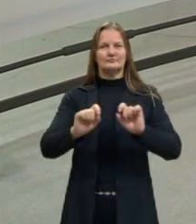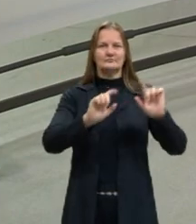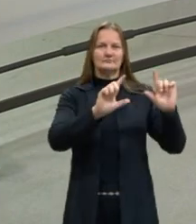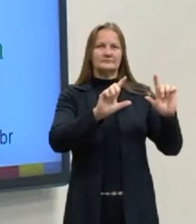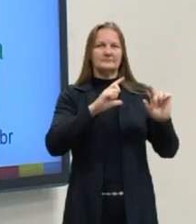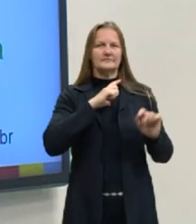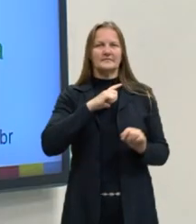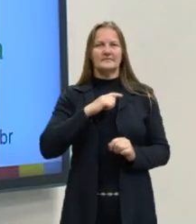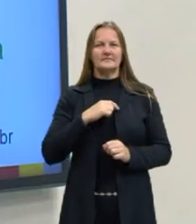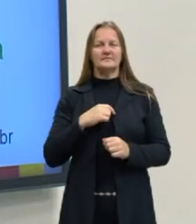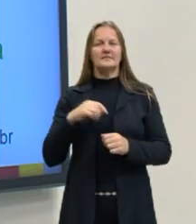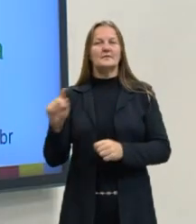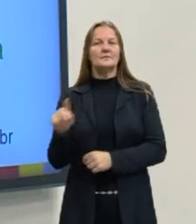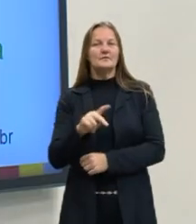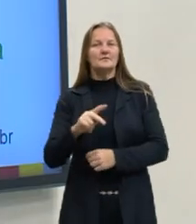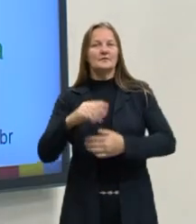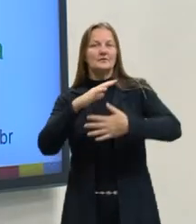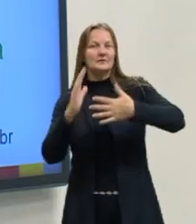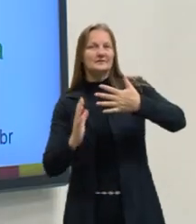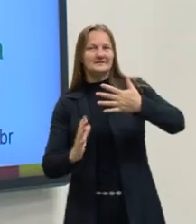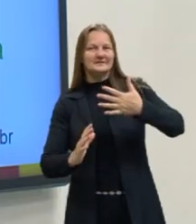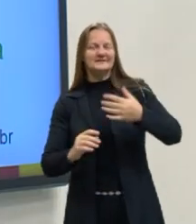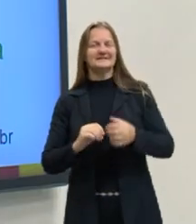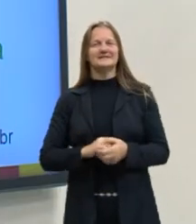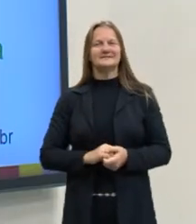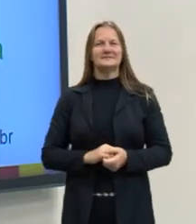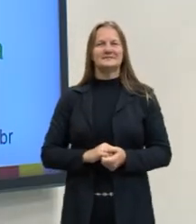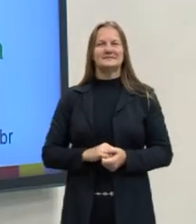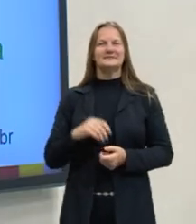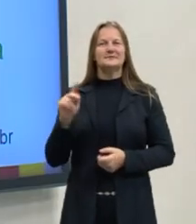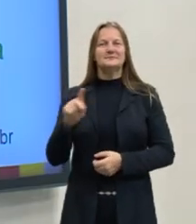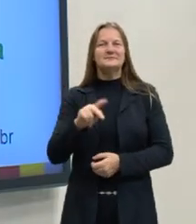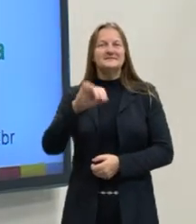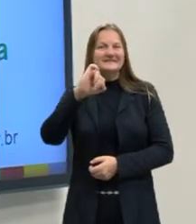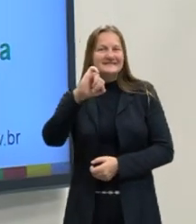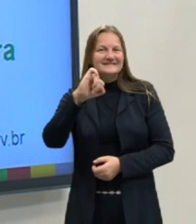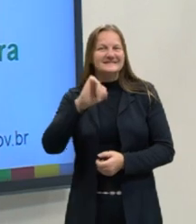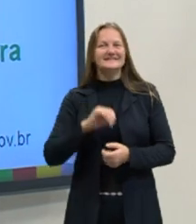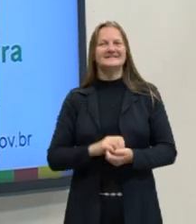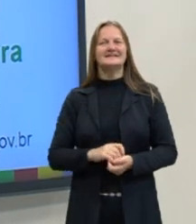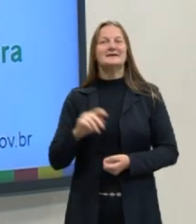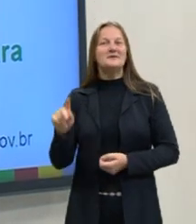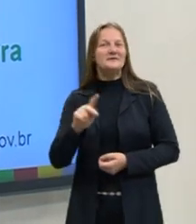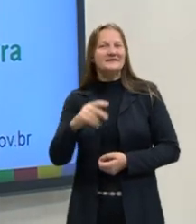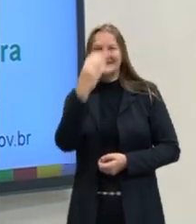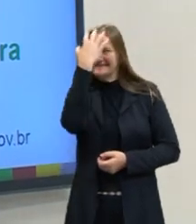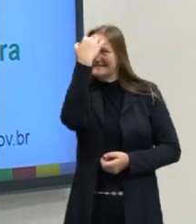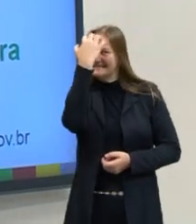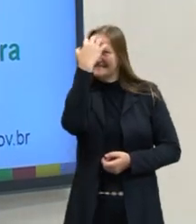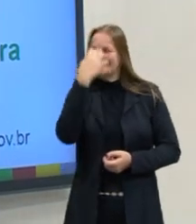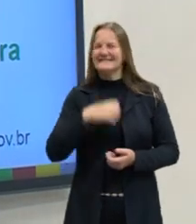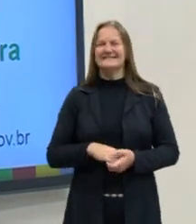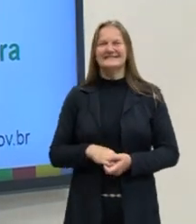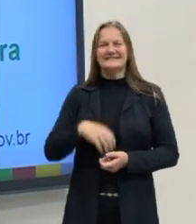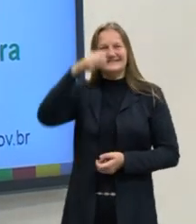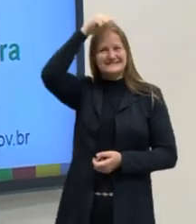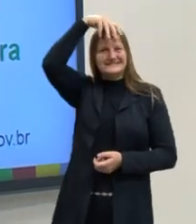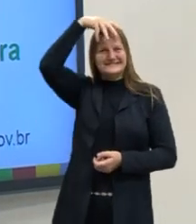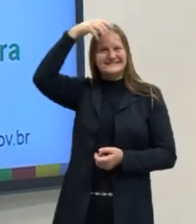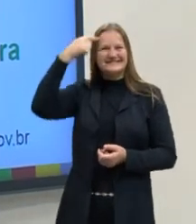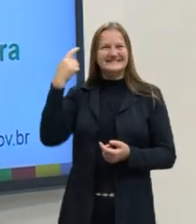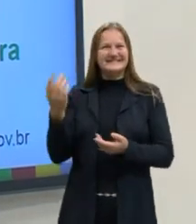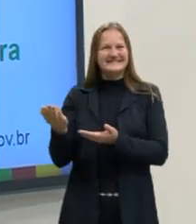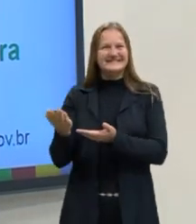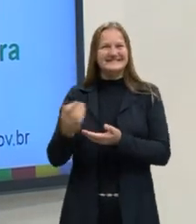Também temos as nossas professoras e intérpretes de Libras, a professora Lucy Meia e a professora Suzana. Vamos embora